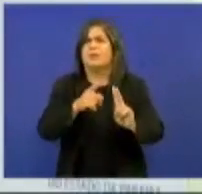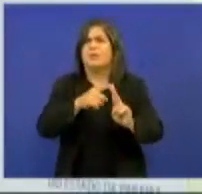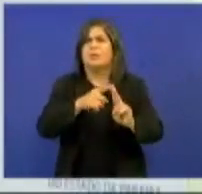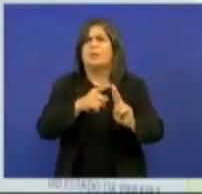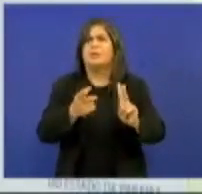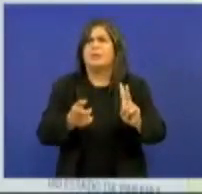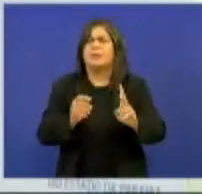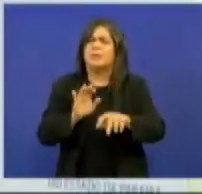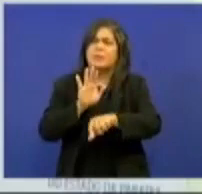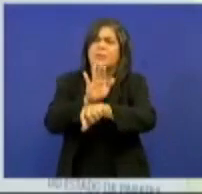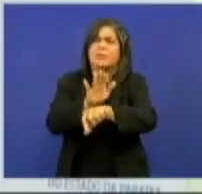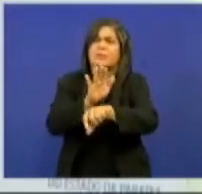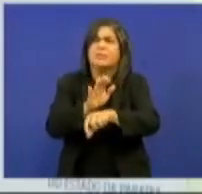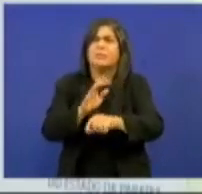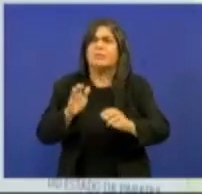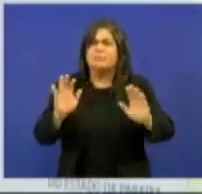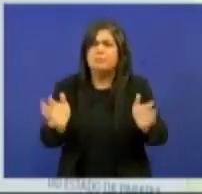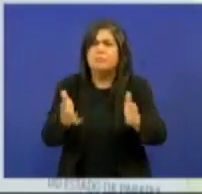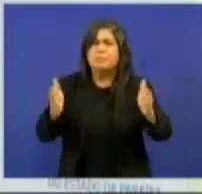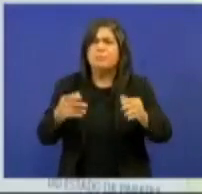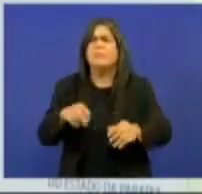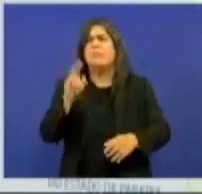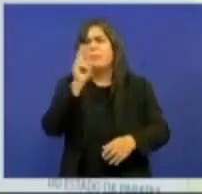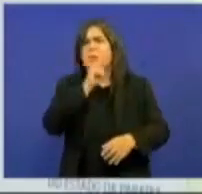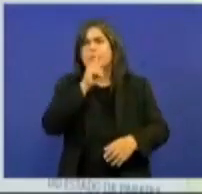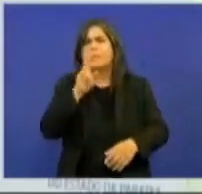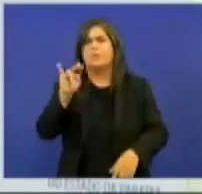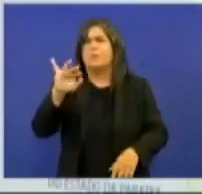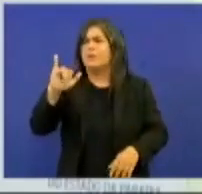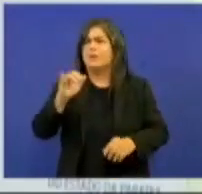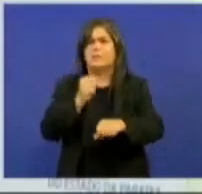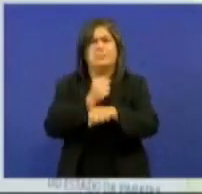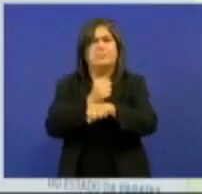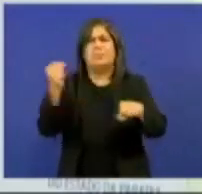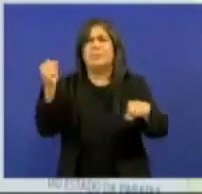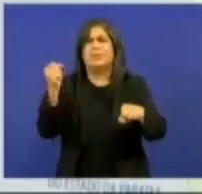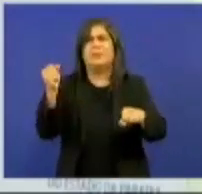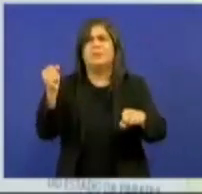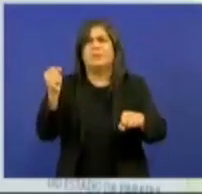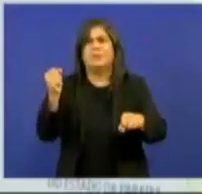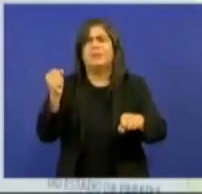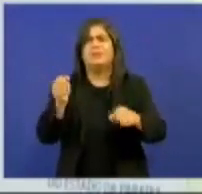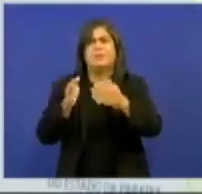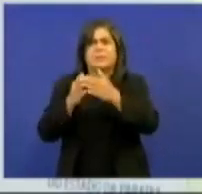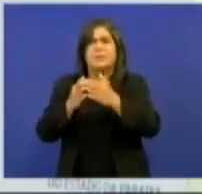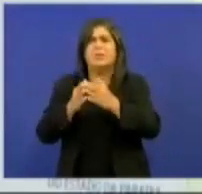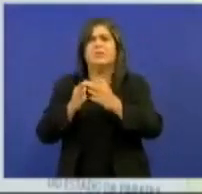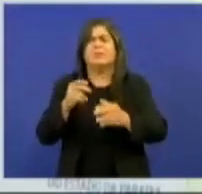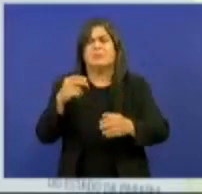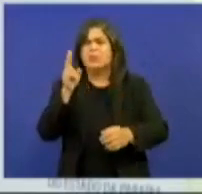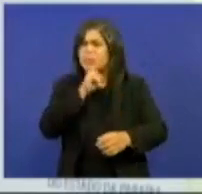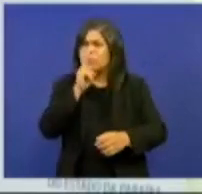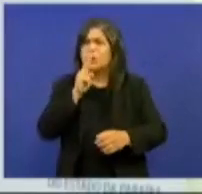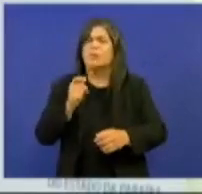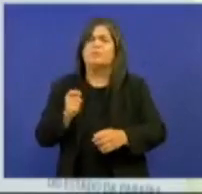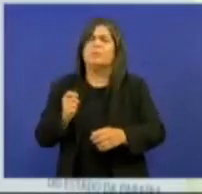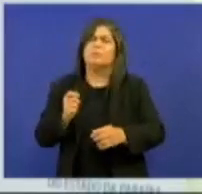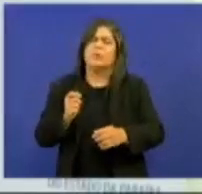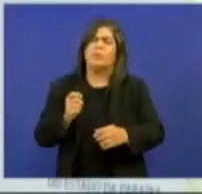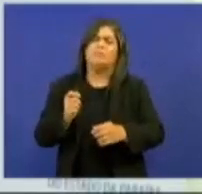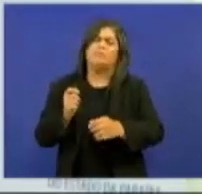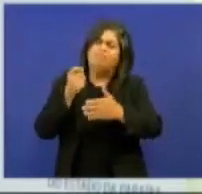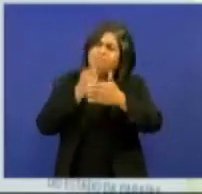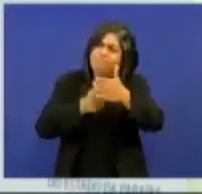ressuscitação básica dos pacientes na urgência e precisa-se, mais uma vez, cobrar o governador João